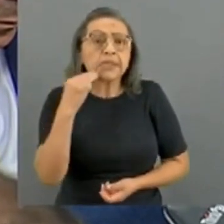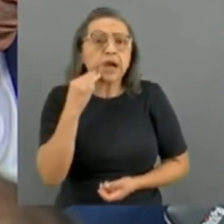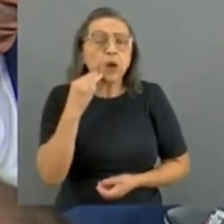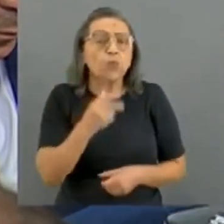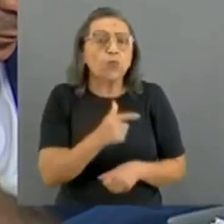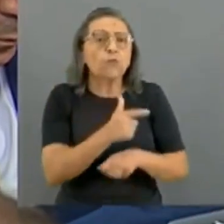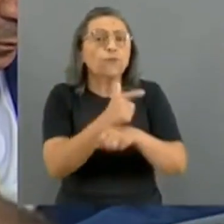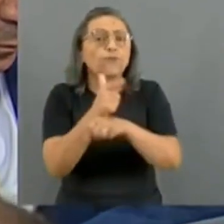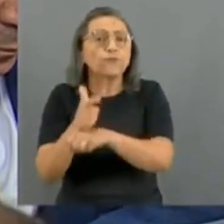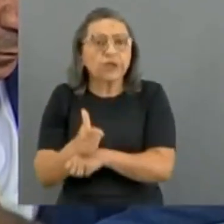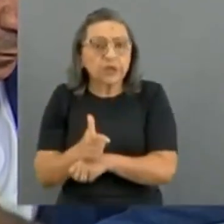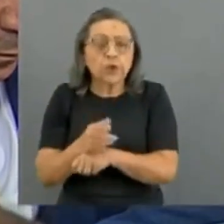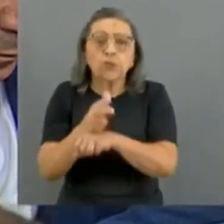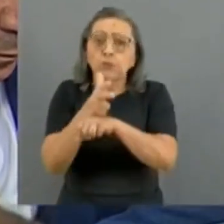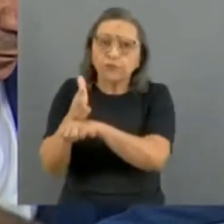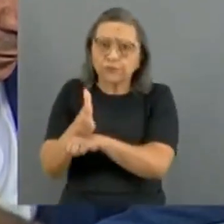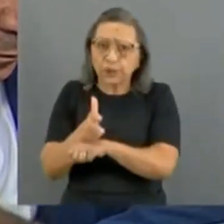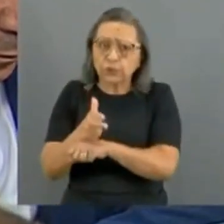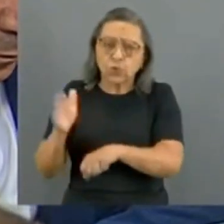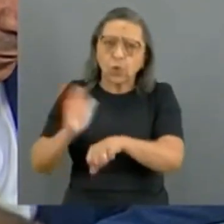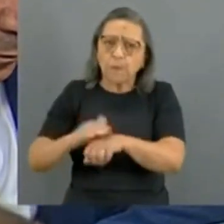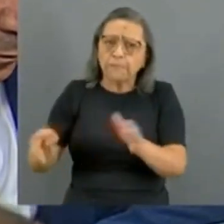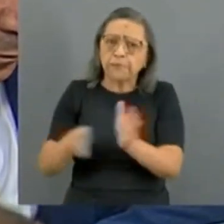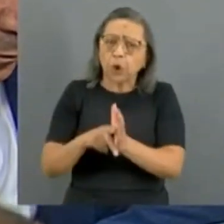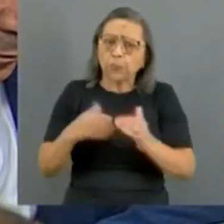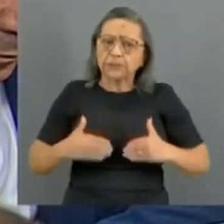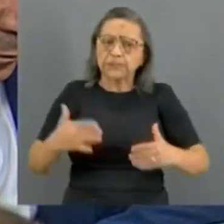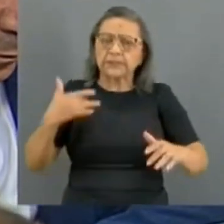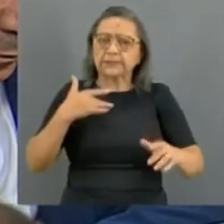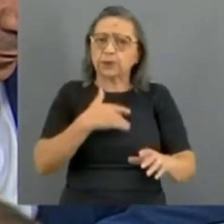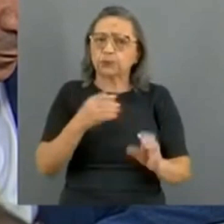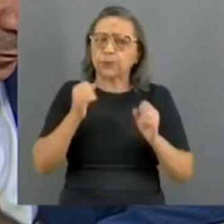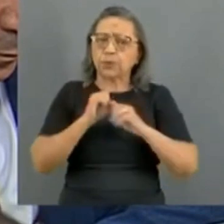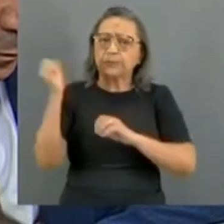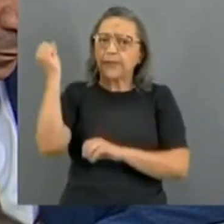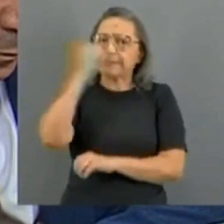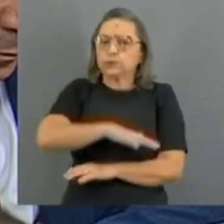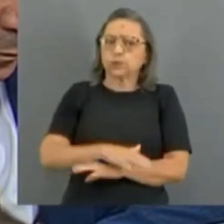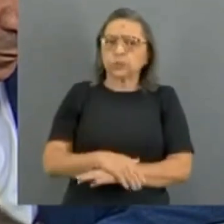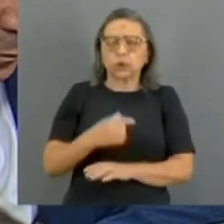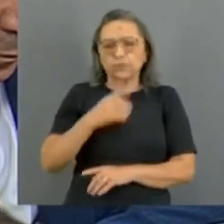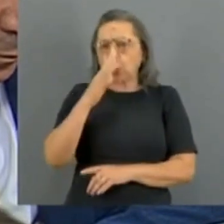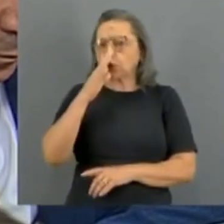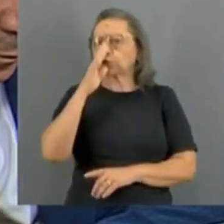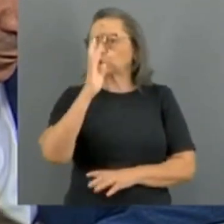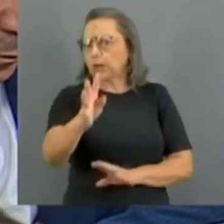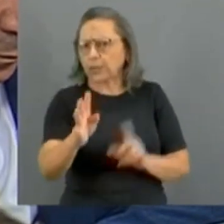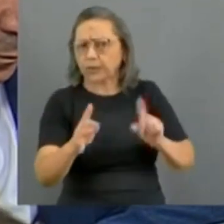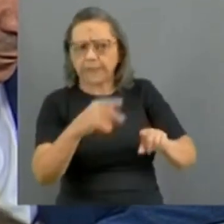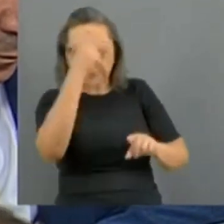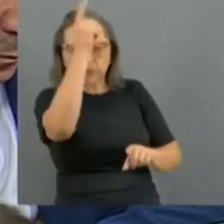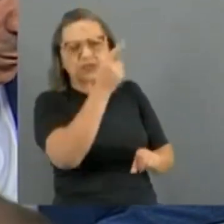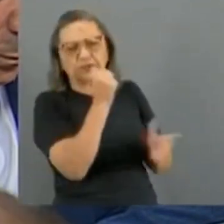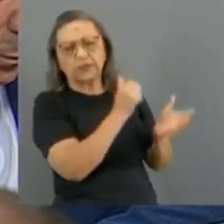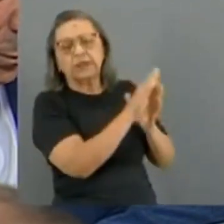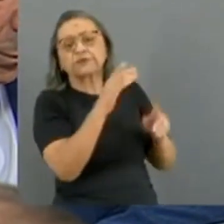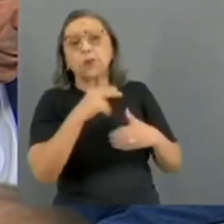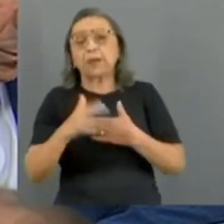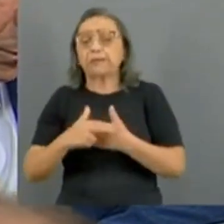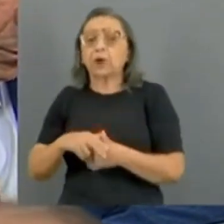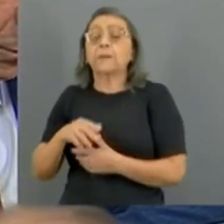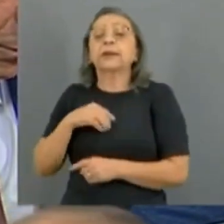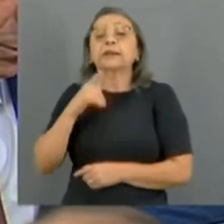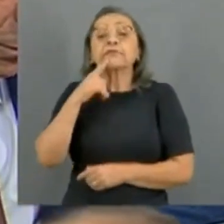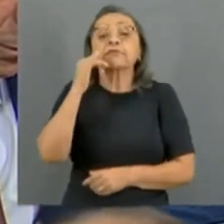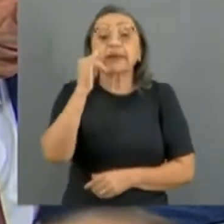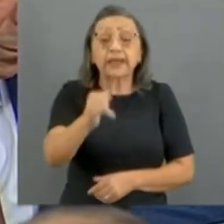brasileira, eu não vou te julgar e te culpar não, porque isso veio de outro assessor que já acho que foi até exonerado, só fez o papel certo de fazer isso. O que eu quero falar, se